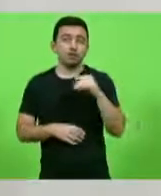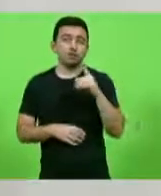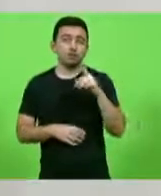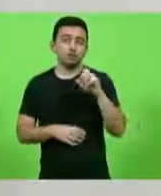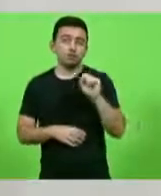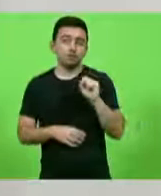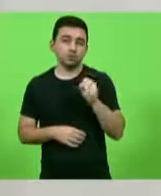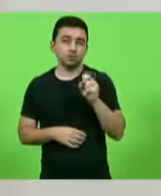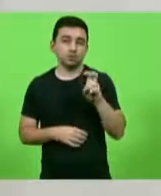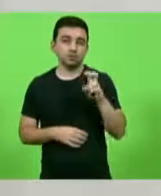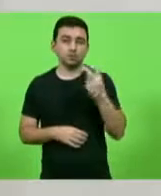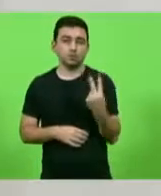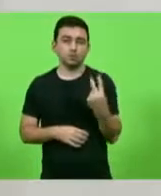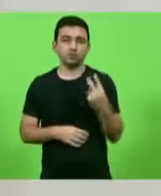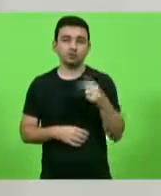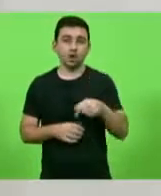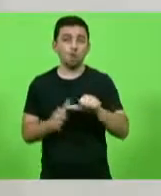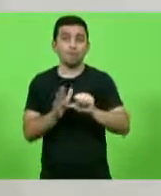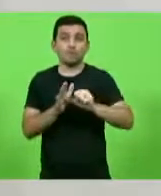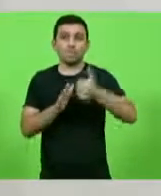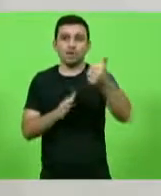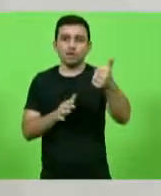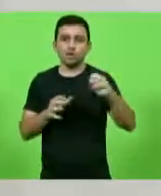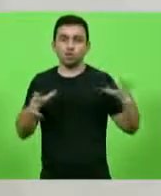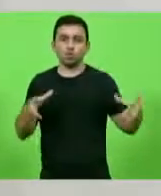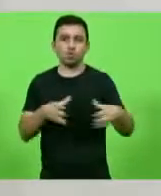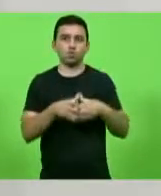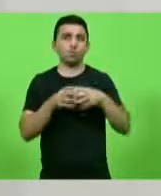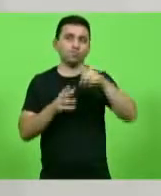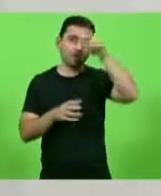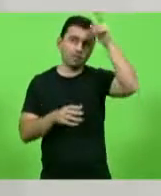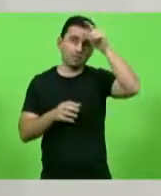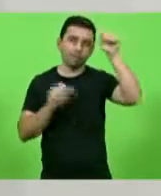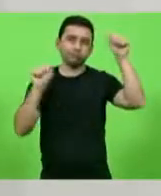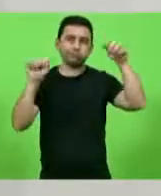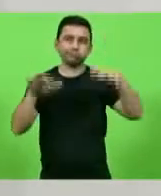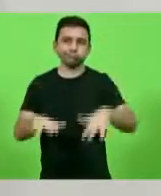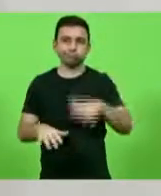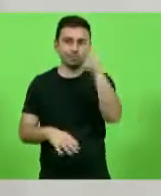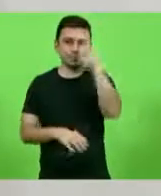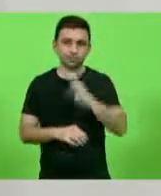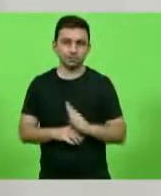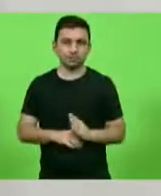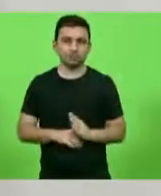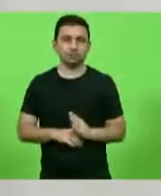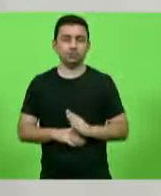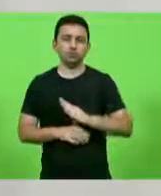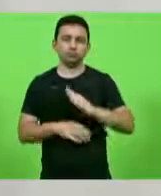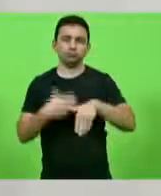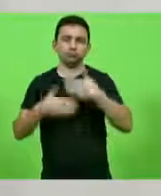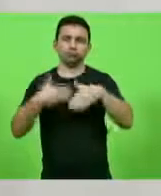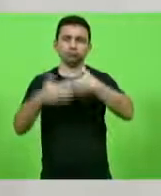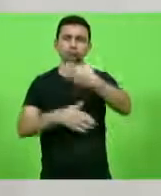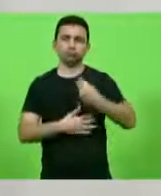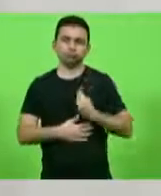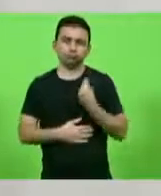a primeira leva de alemães que vieram para o Brasil construir uma nova vida,